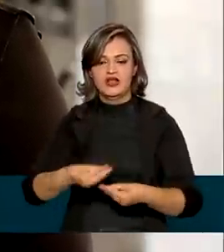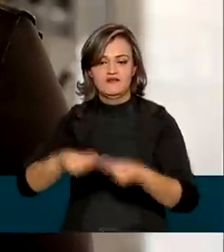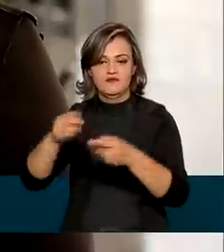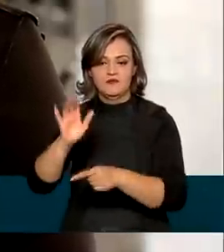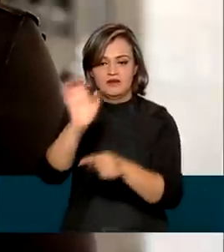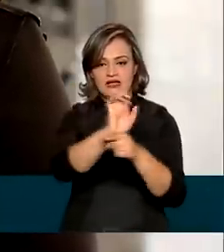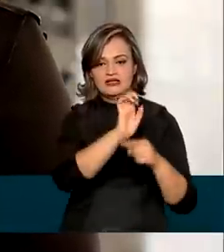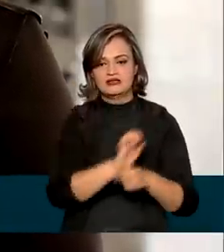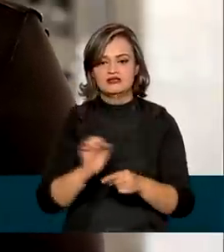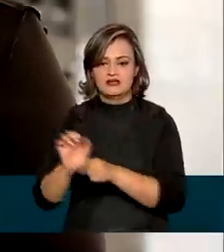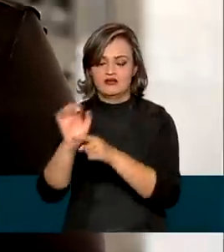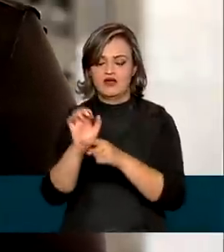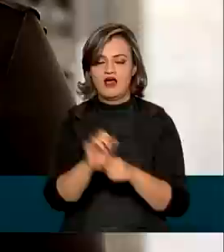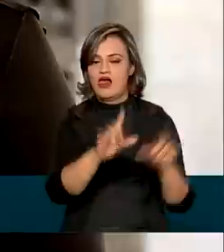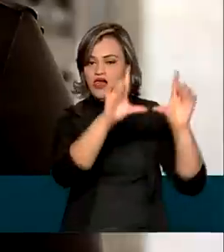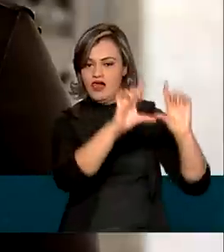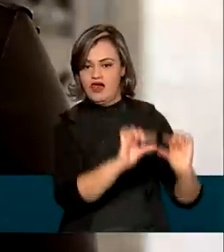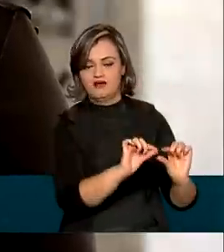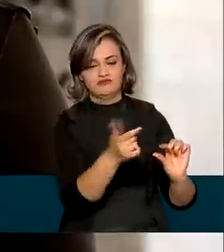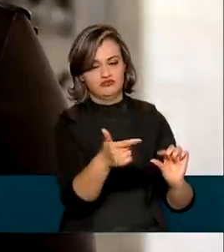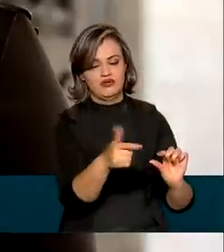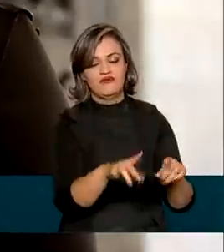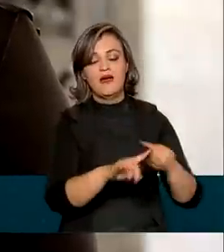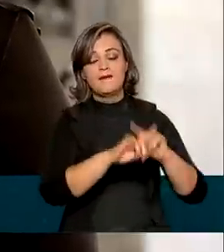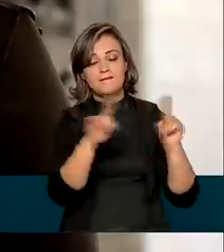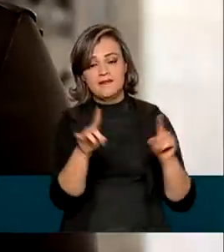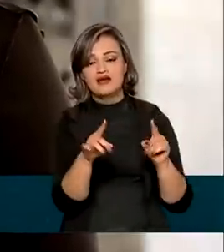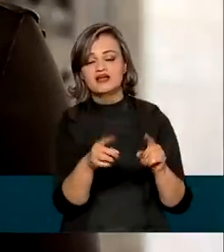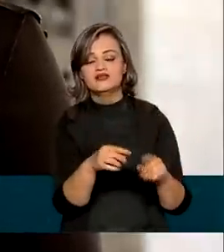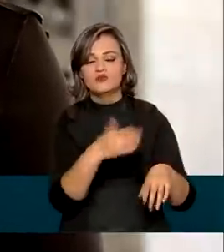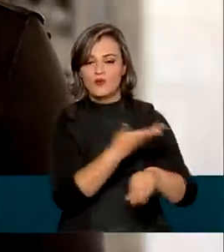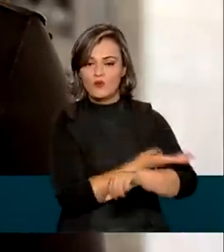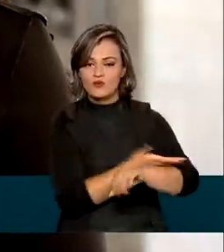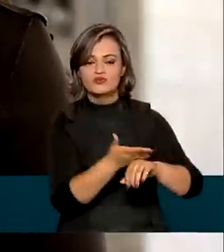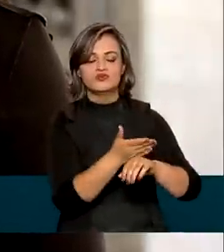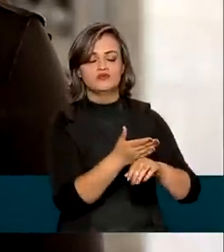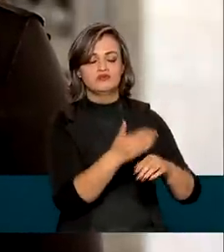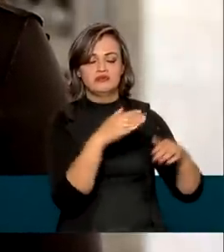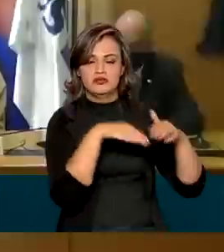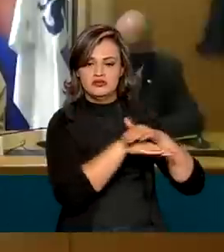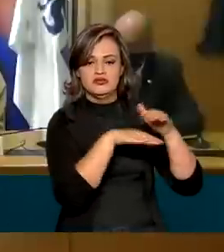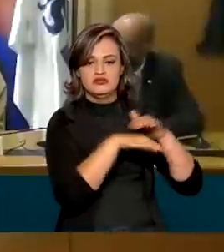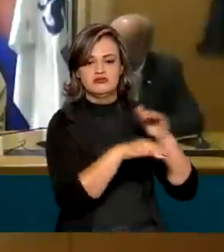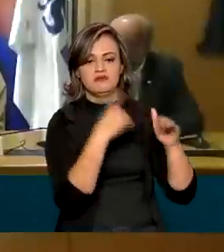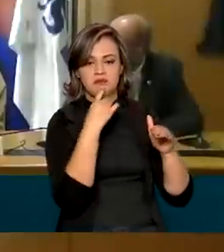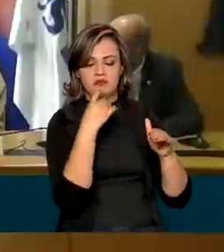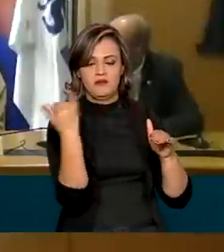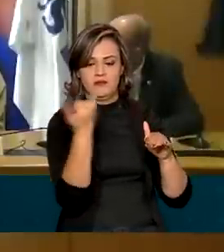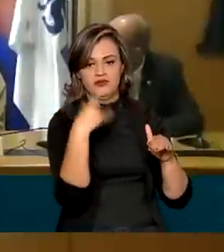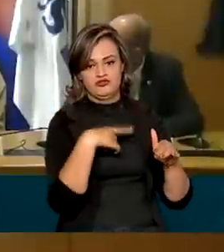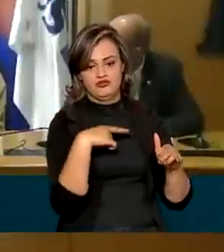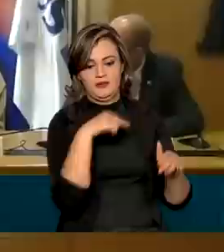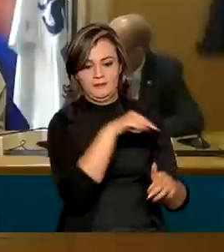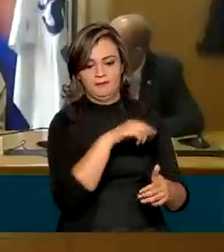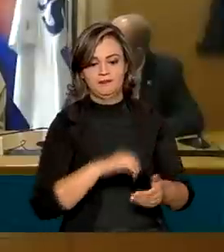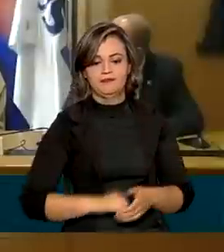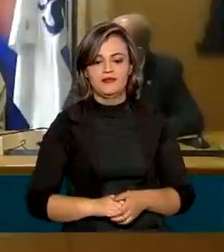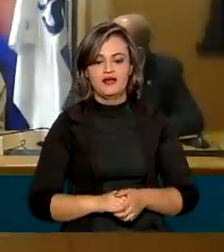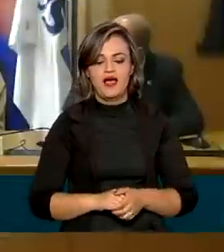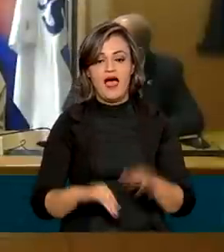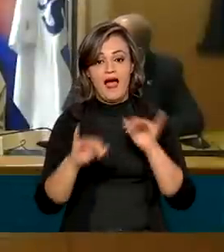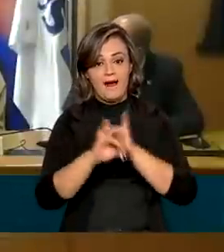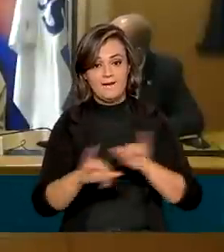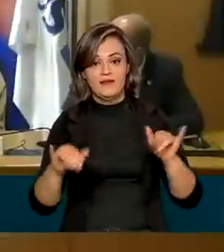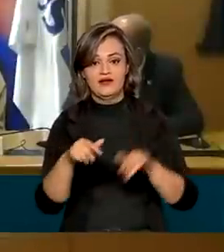Não houve desabastecimento, mas manter o hábito de doar sangue continua sendo fundamental. A campanha de doação de sangue foi